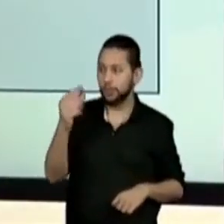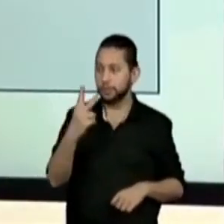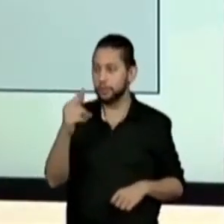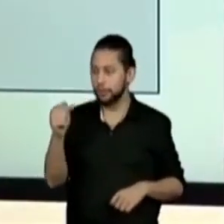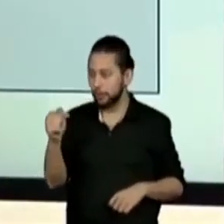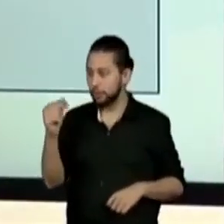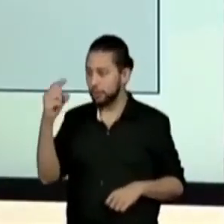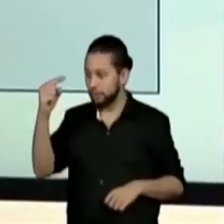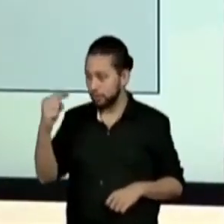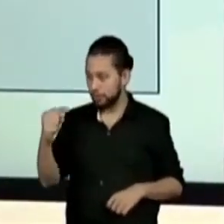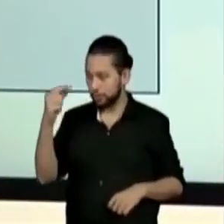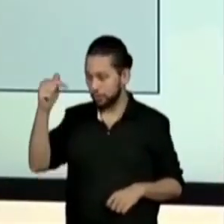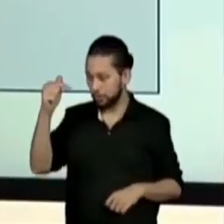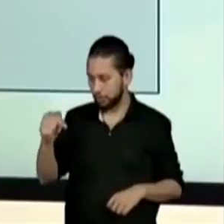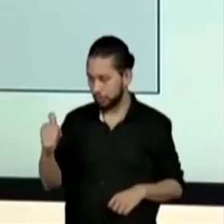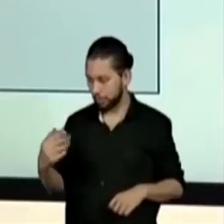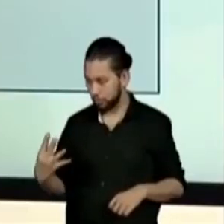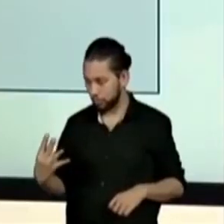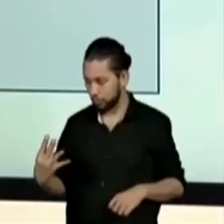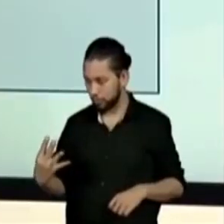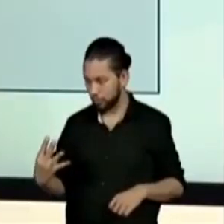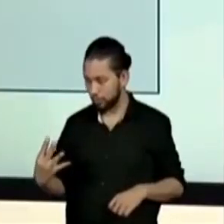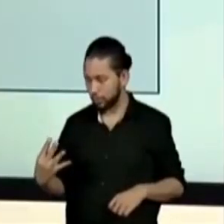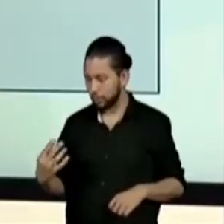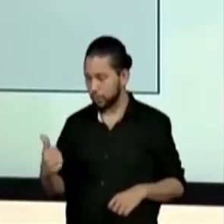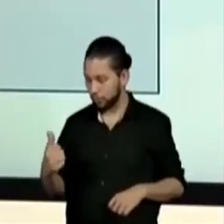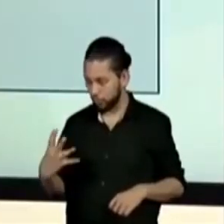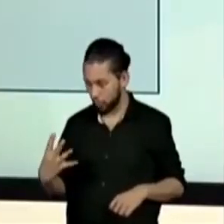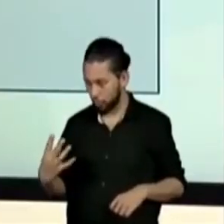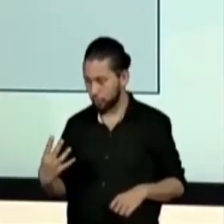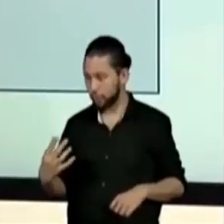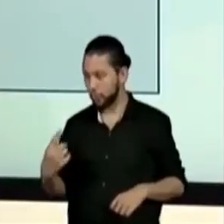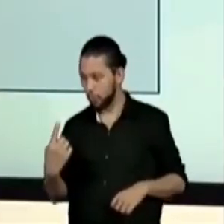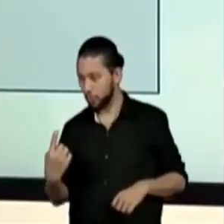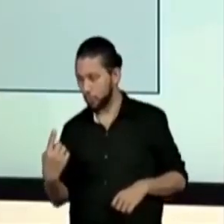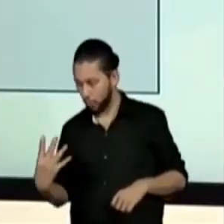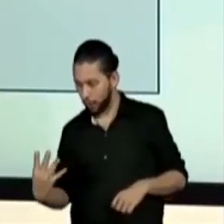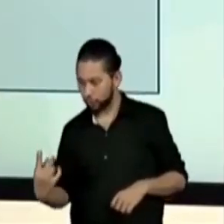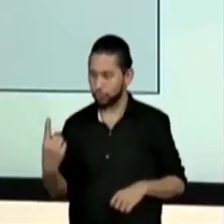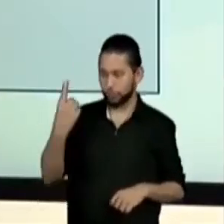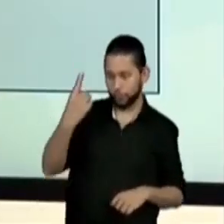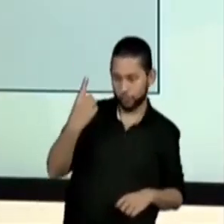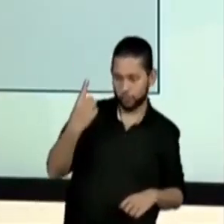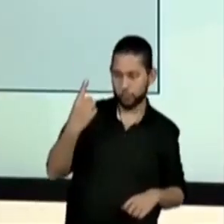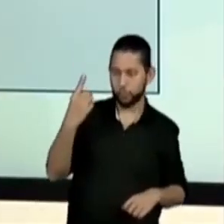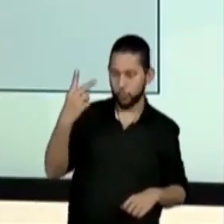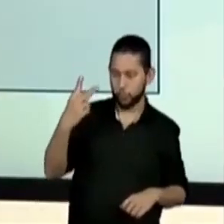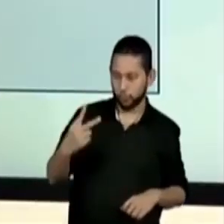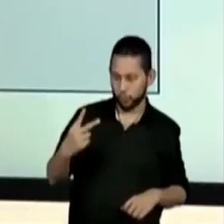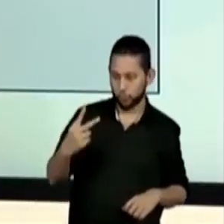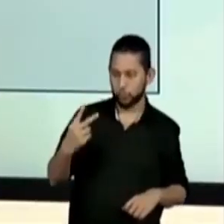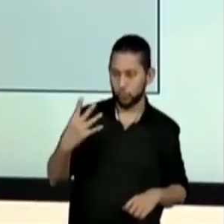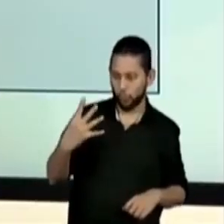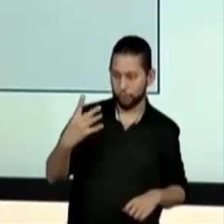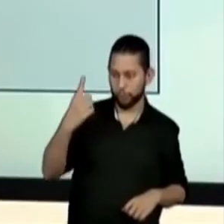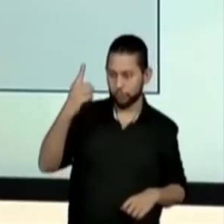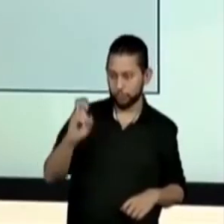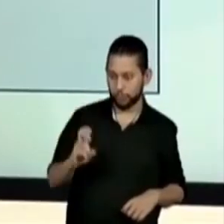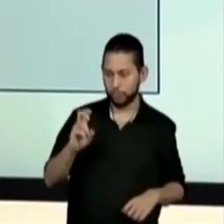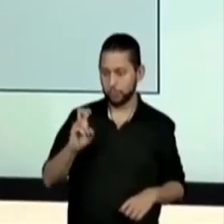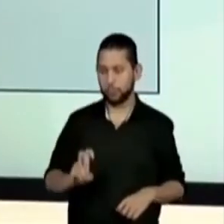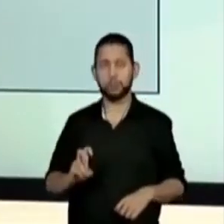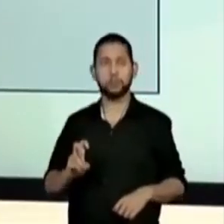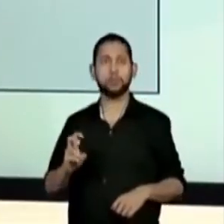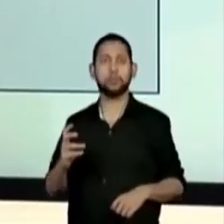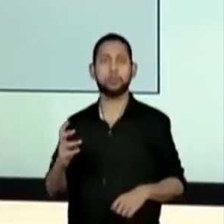cálculo. Faz vinte e sete vezes dois. Ou vinte e sete mais vinte e sete. Mas o mais legal é vocês fazerem de multiplicação, certo? Opa,